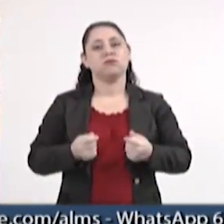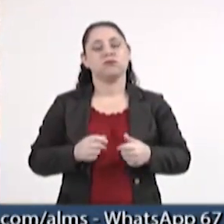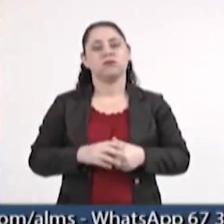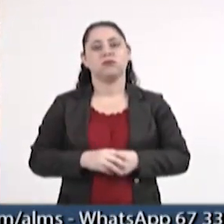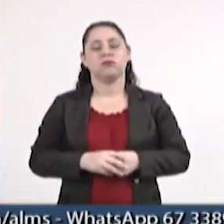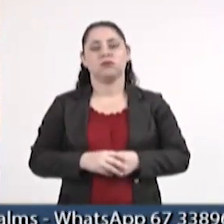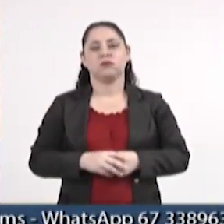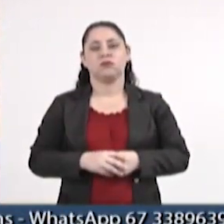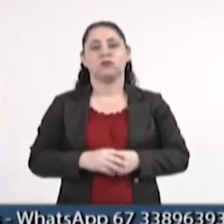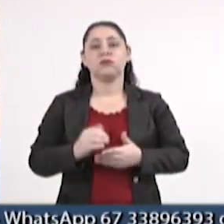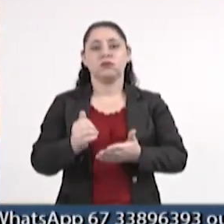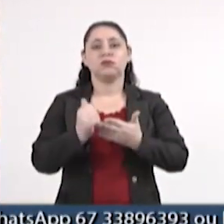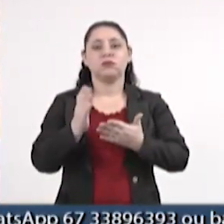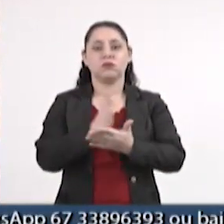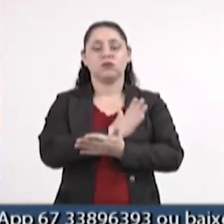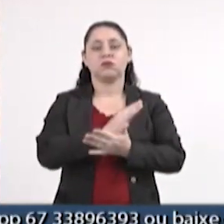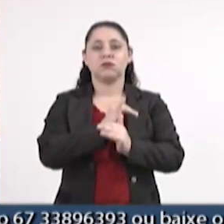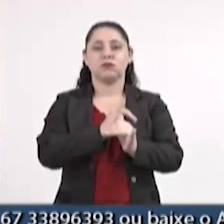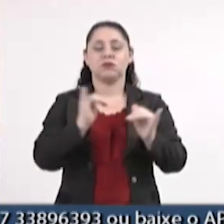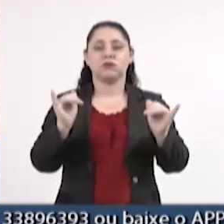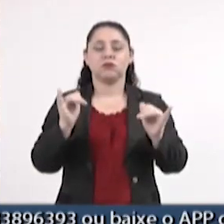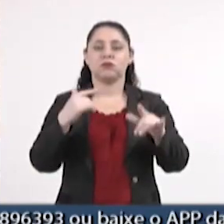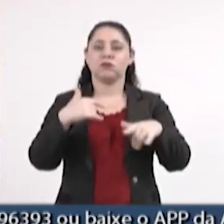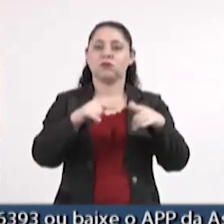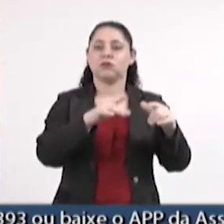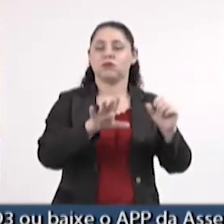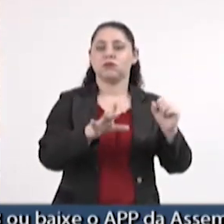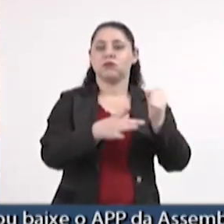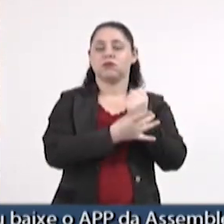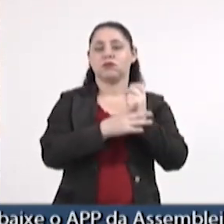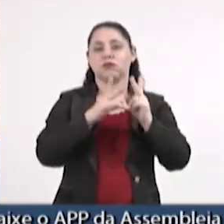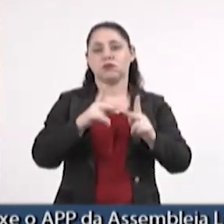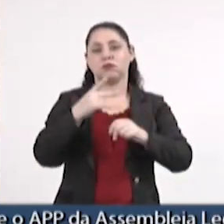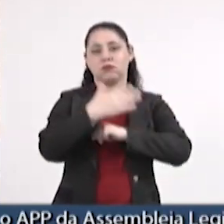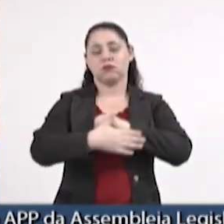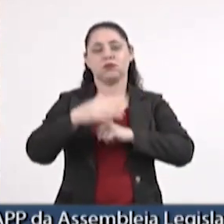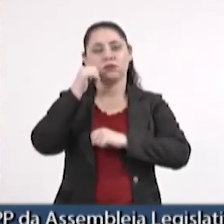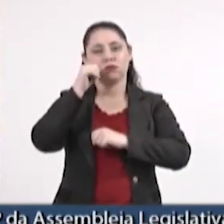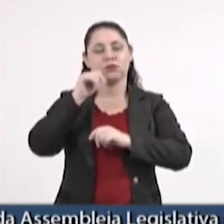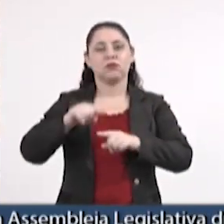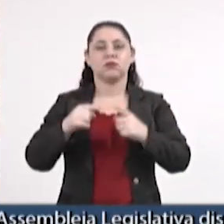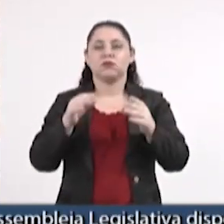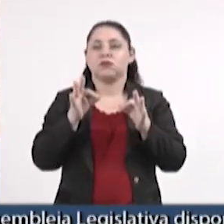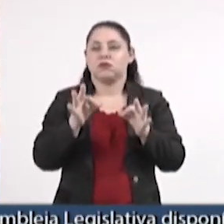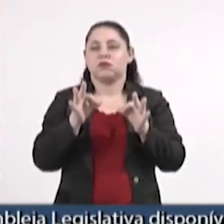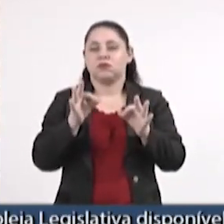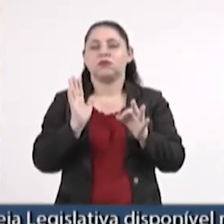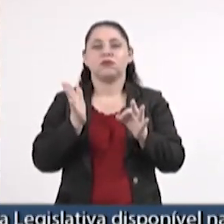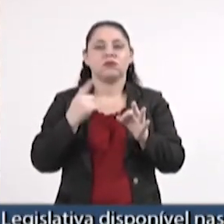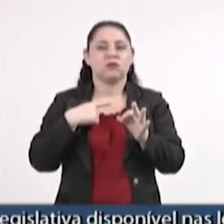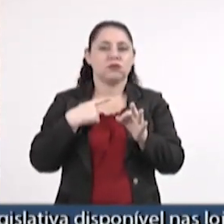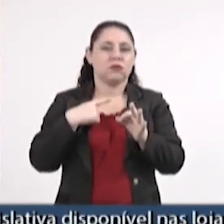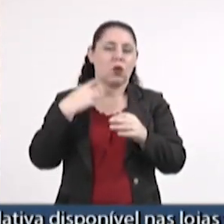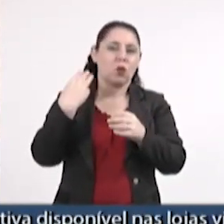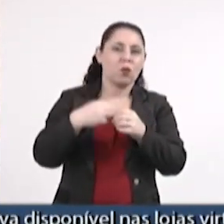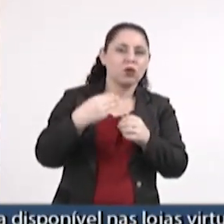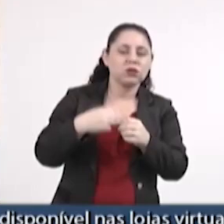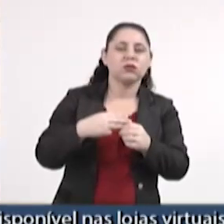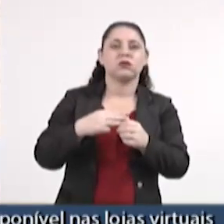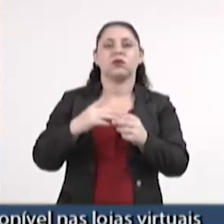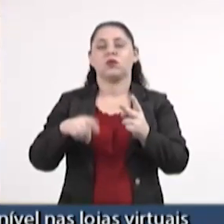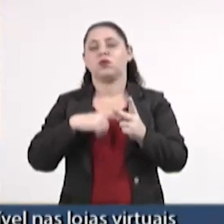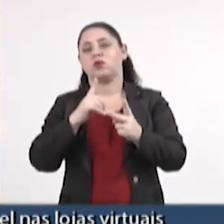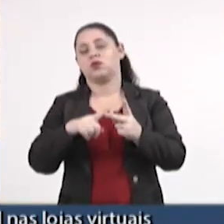eu até trouxe alguns dados da atuação da Defensoria Pública na defesa da mulher, mas eu tenho certeza já que tanto o município,